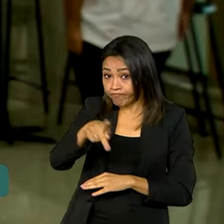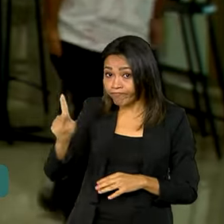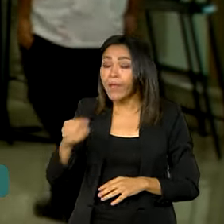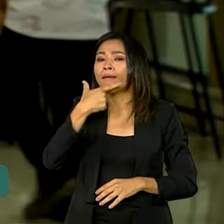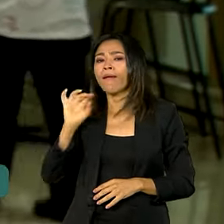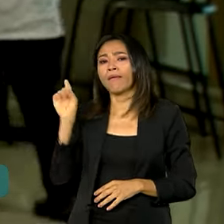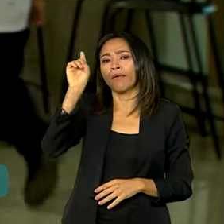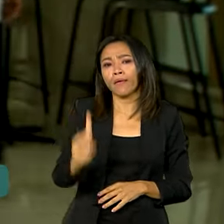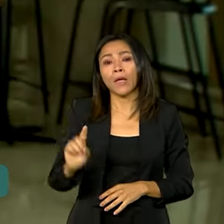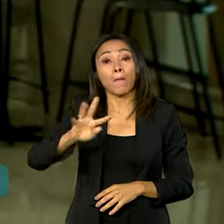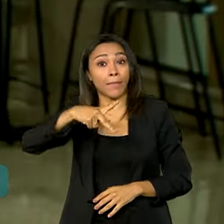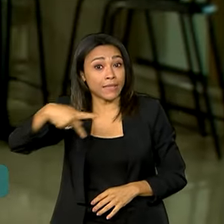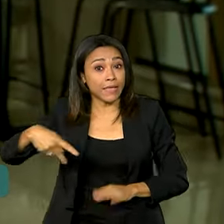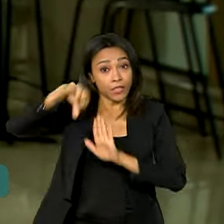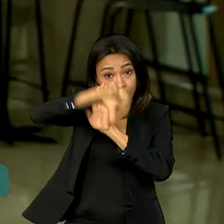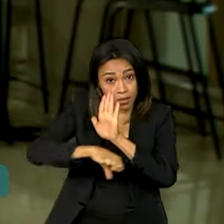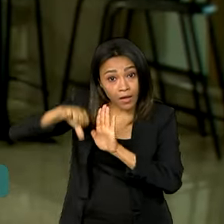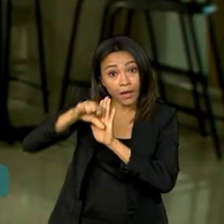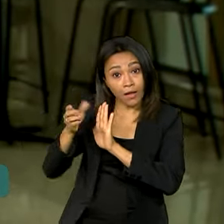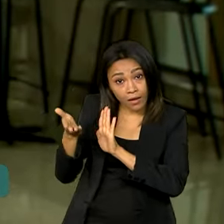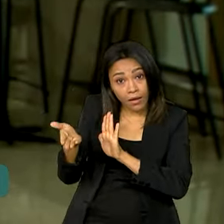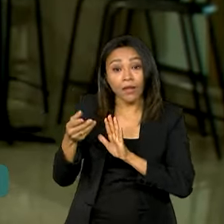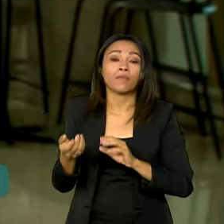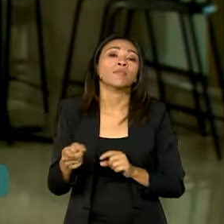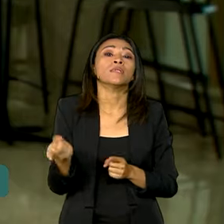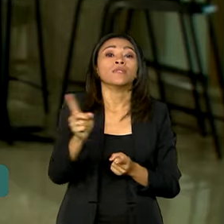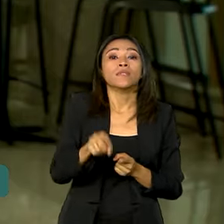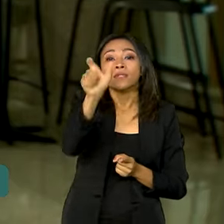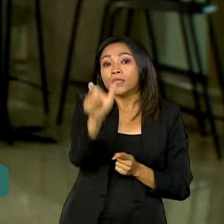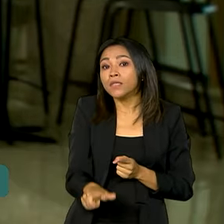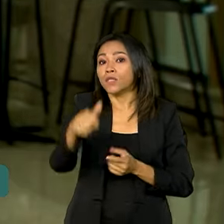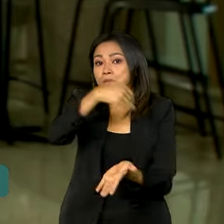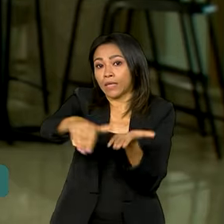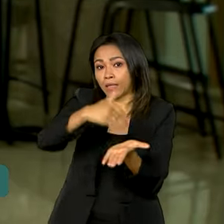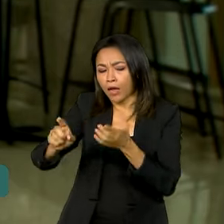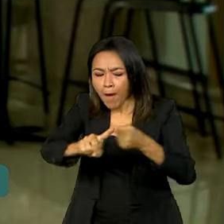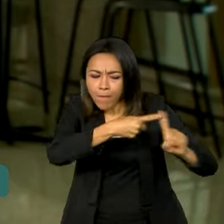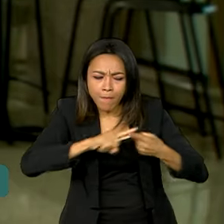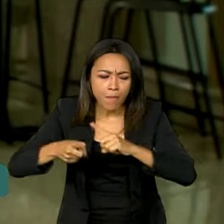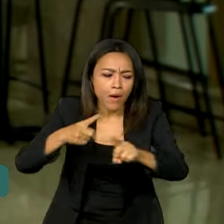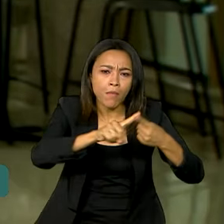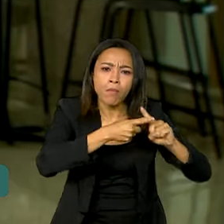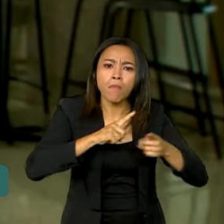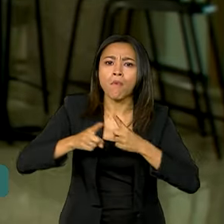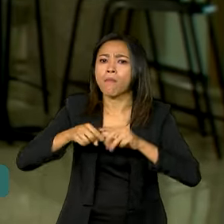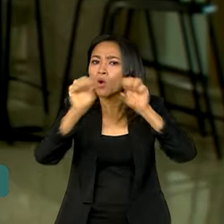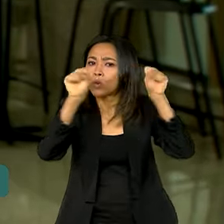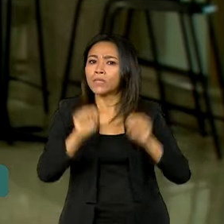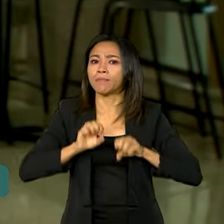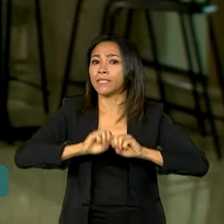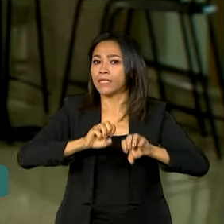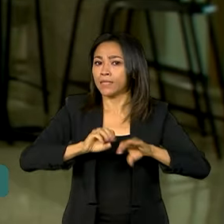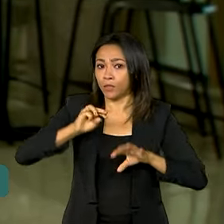presidente da CAPES, Denise Pires de Carvalho, e o secretário de articulação com sistemas de ensino do